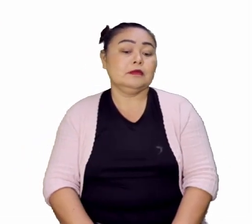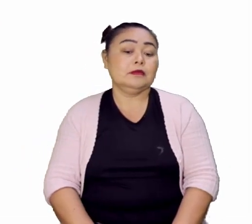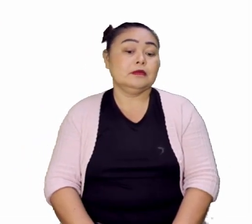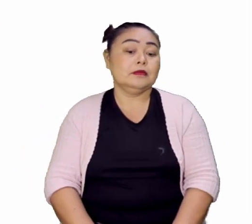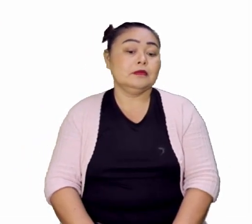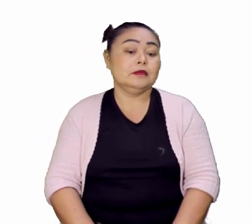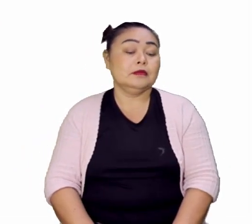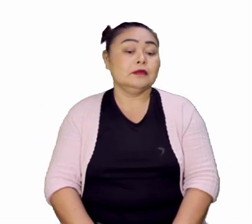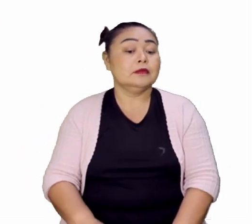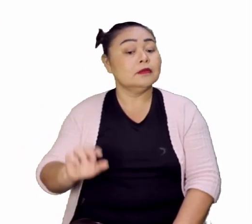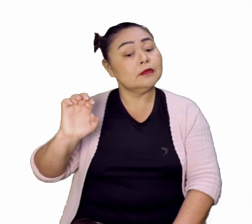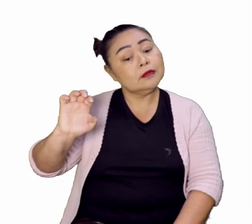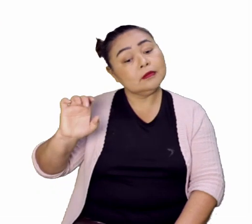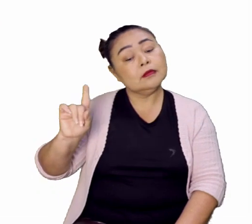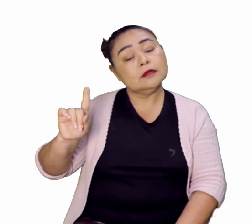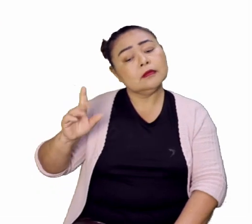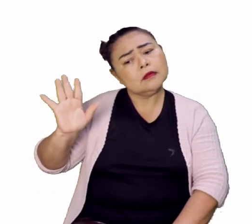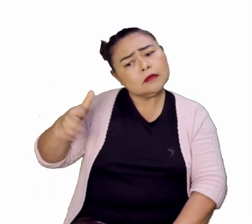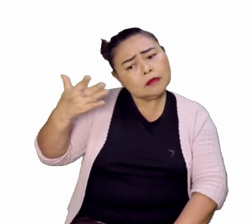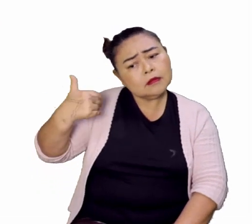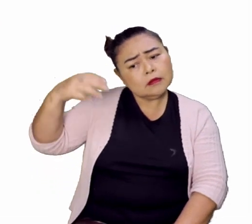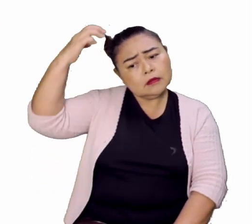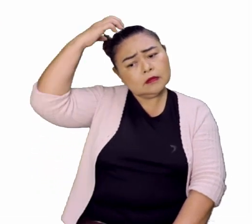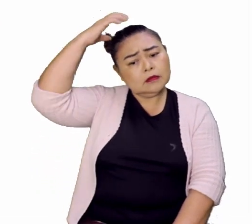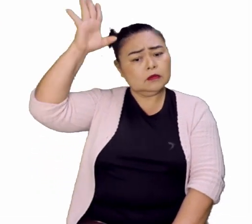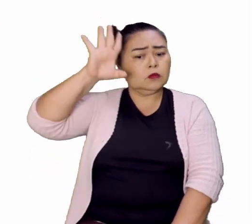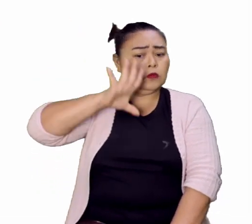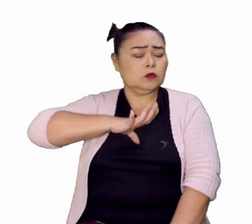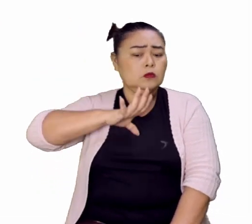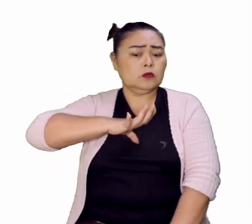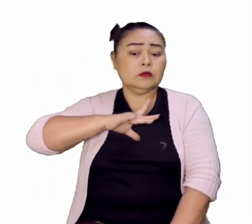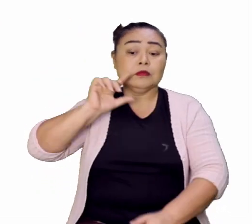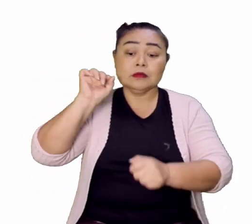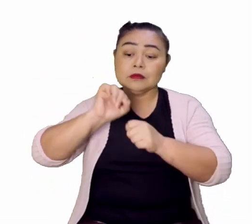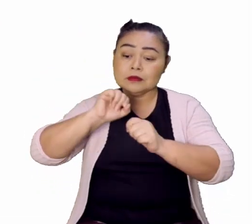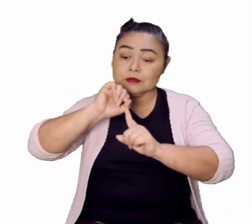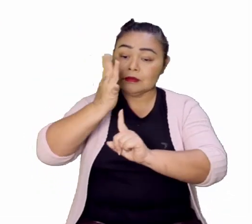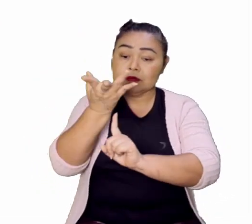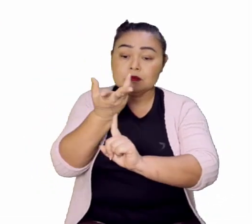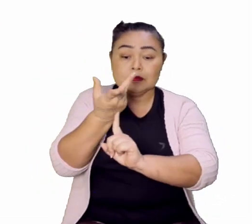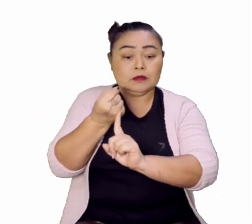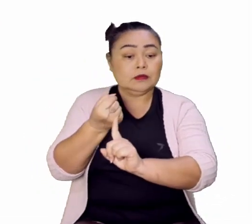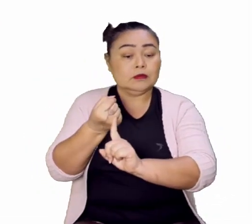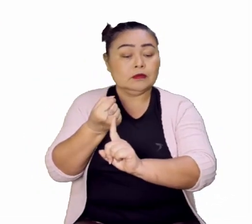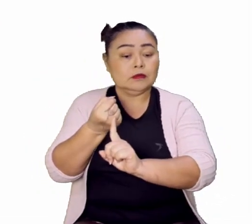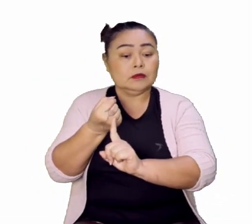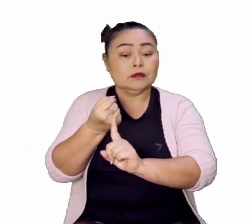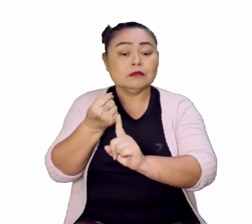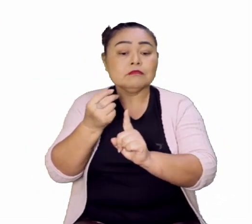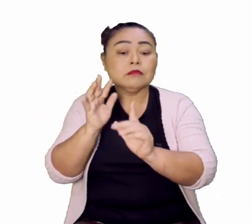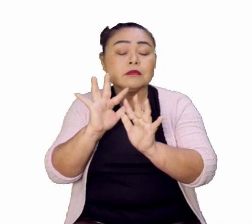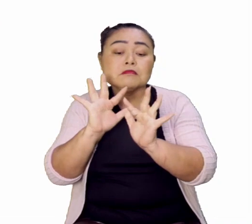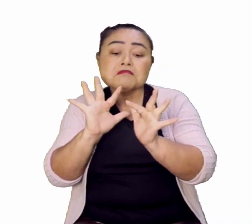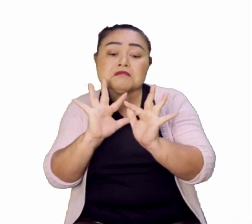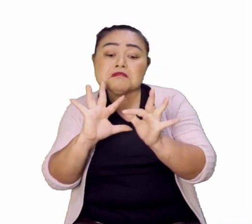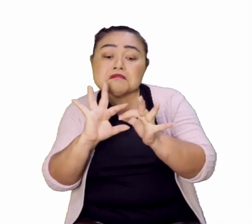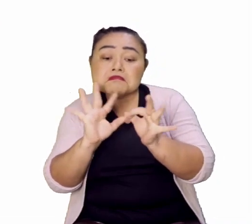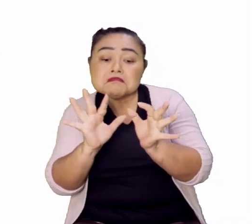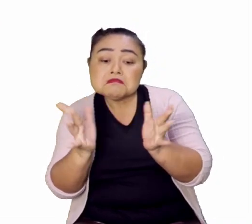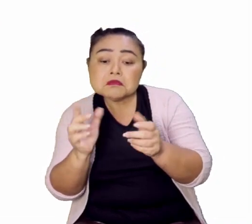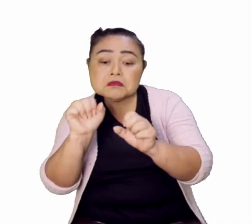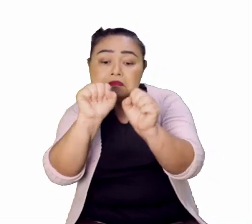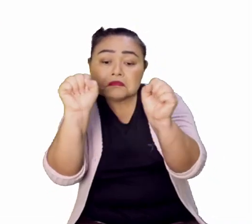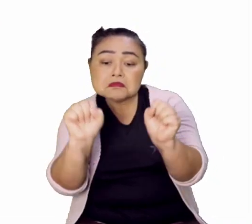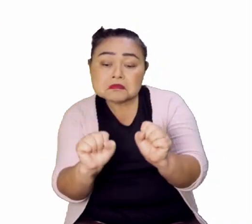Letra E, o incentivo da produção das artes, o afrouxamento do sistema de